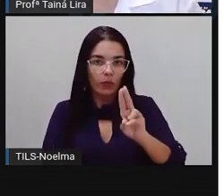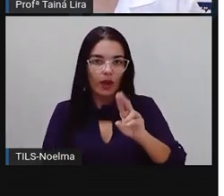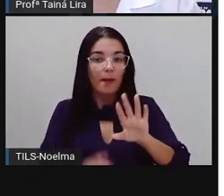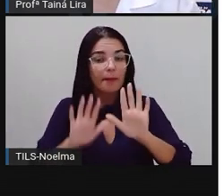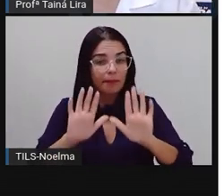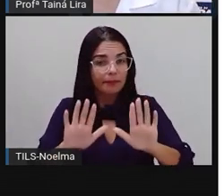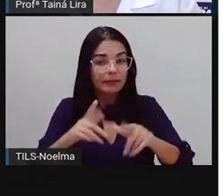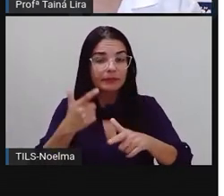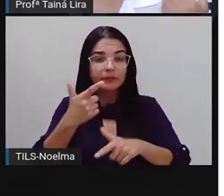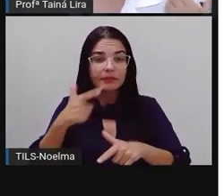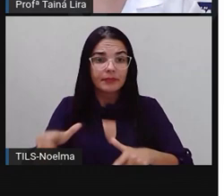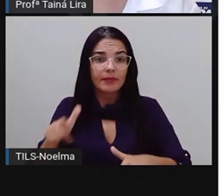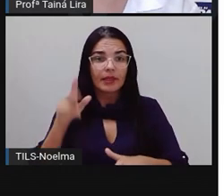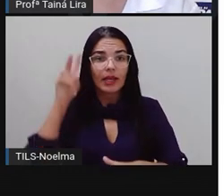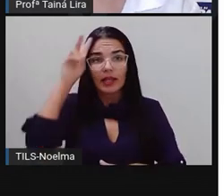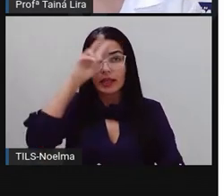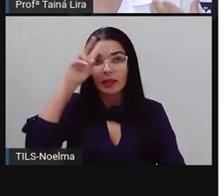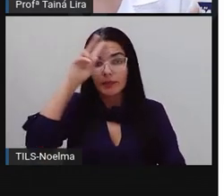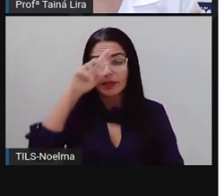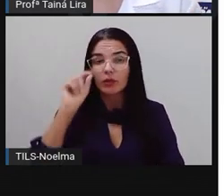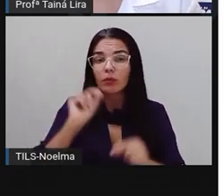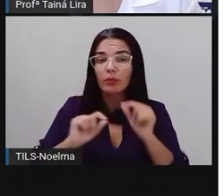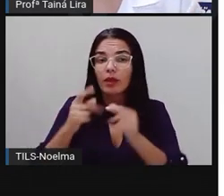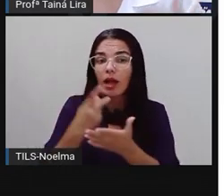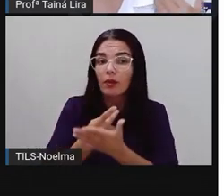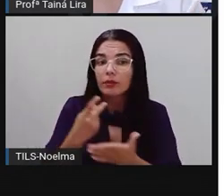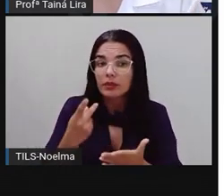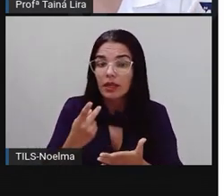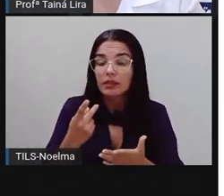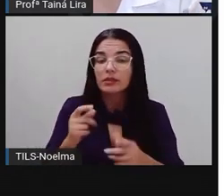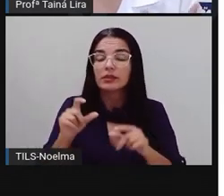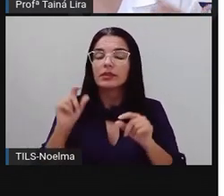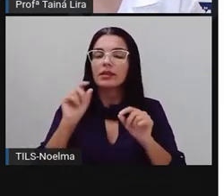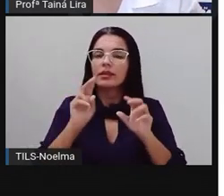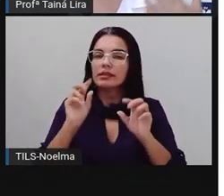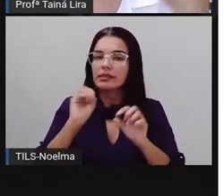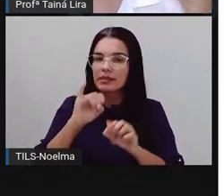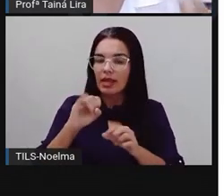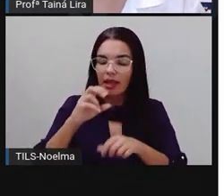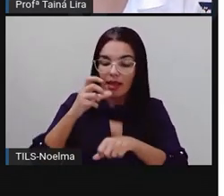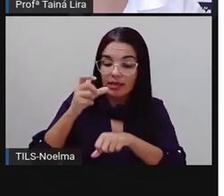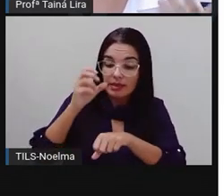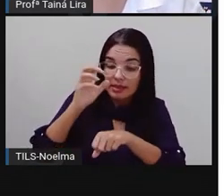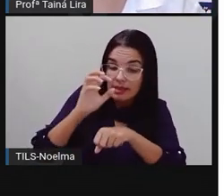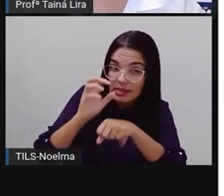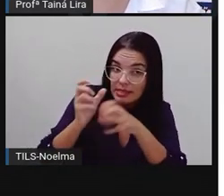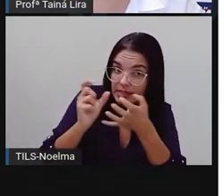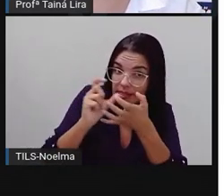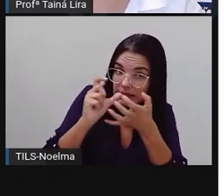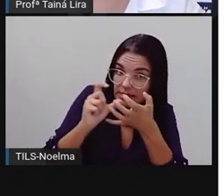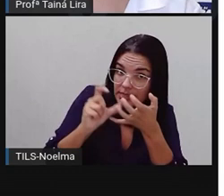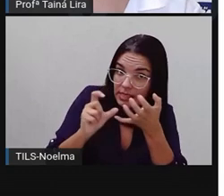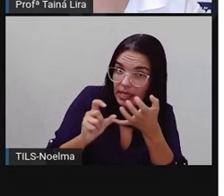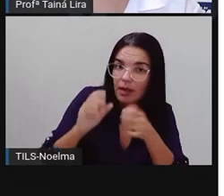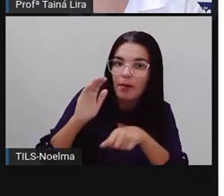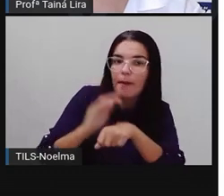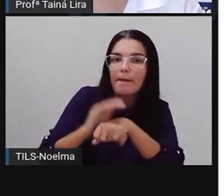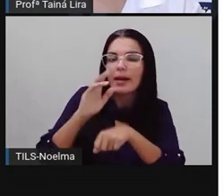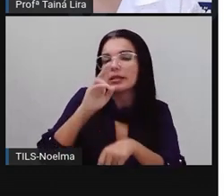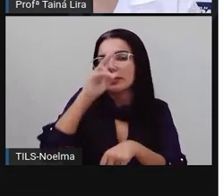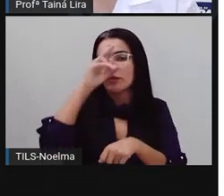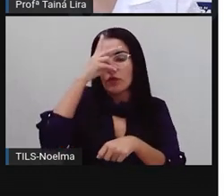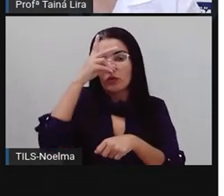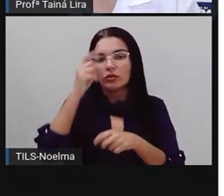lembrando que isso acontece porque essas sílabas não são sílabas fortes. Tá bom? Então, olha lá as palavras.